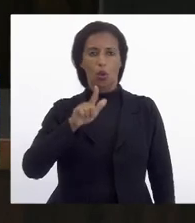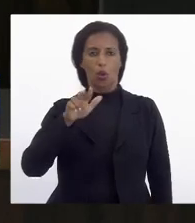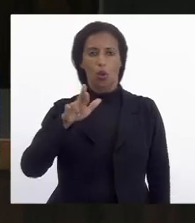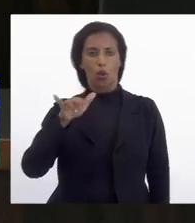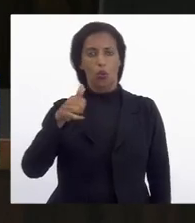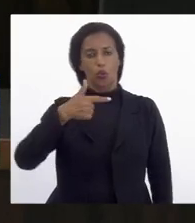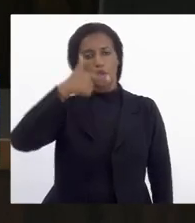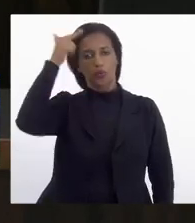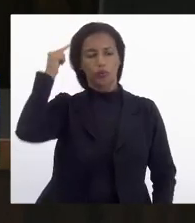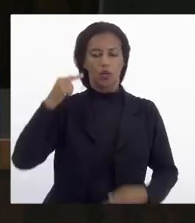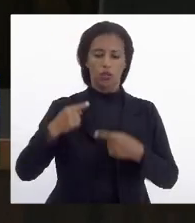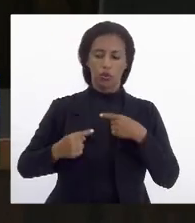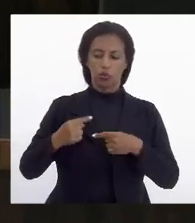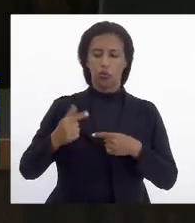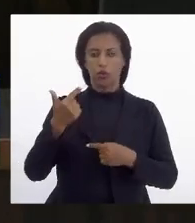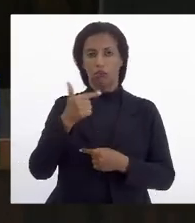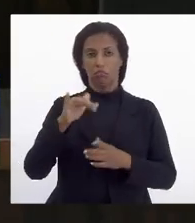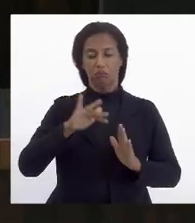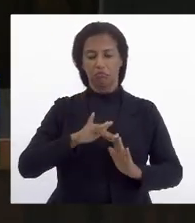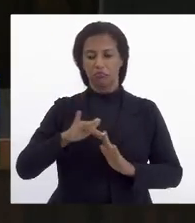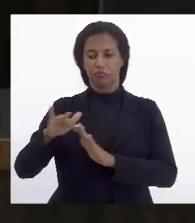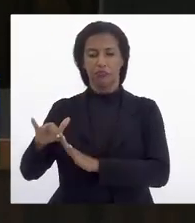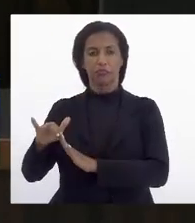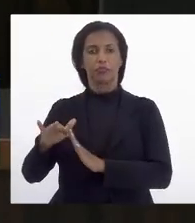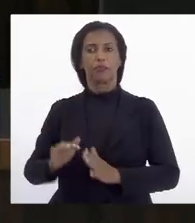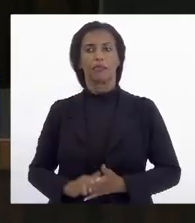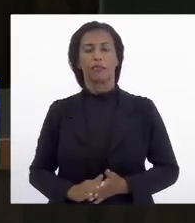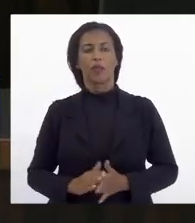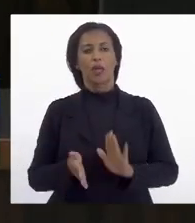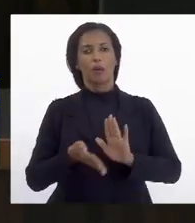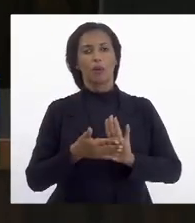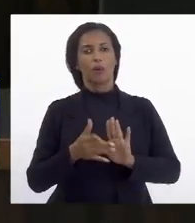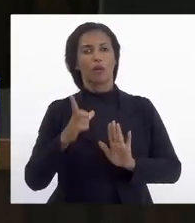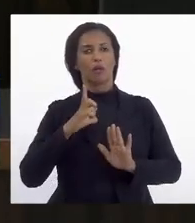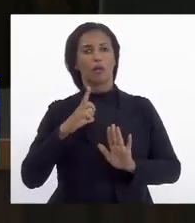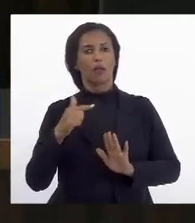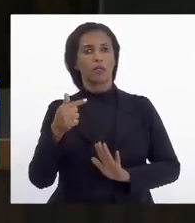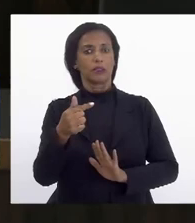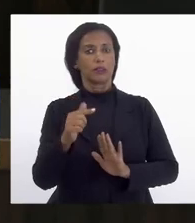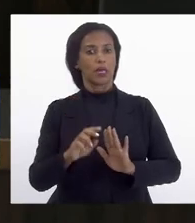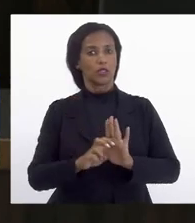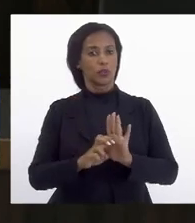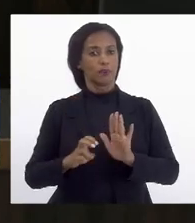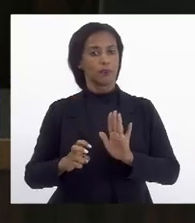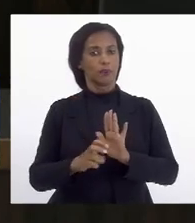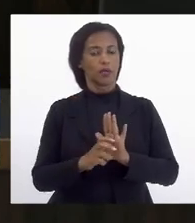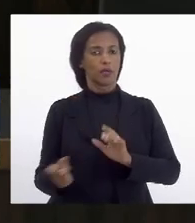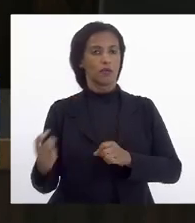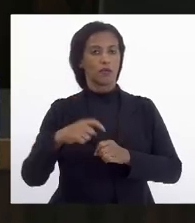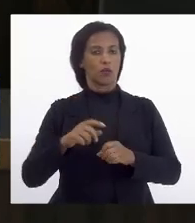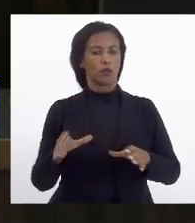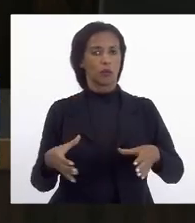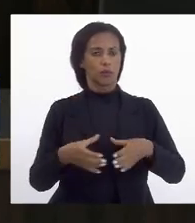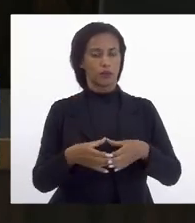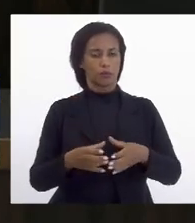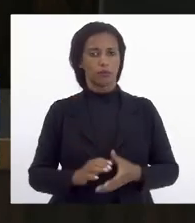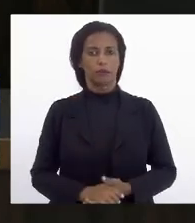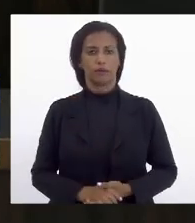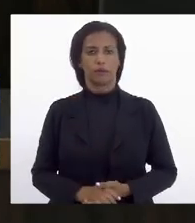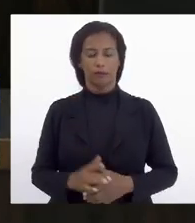Paulo em discussão não havendo quem querer discutir encerrado a discussão a presente proposta recebeu sete emendas e retorna às comissões